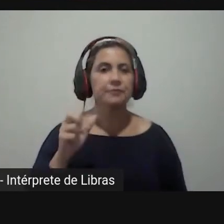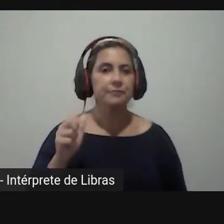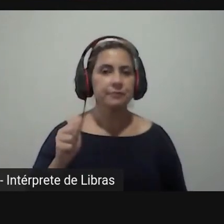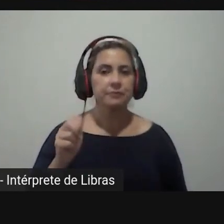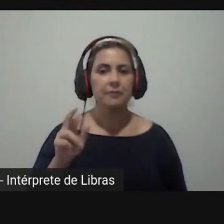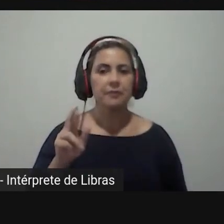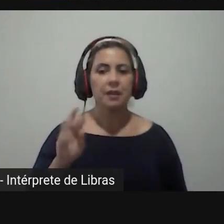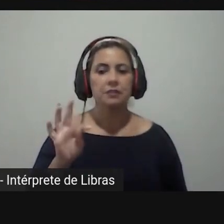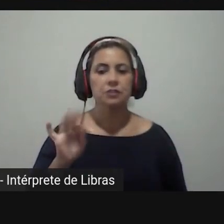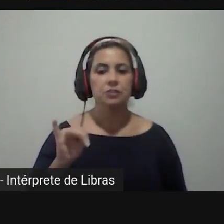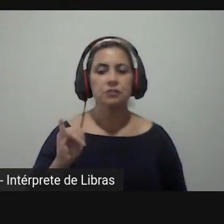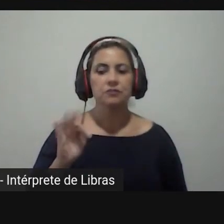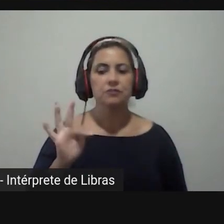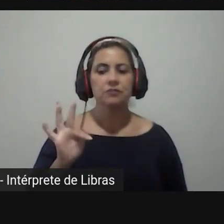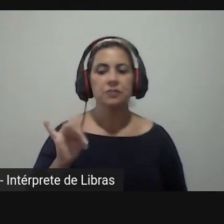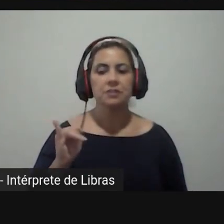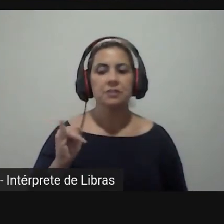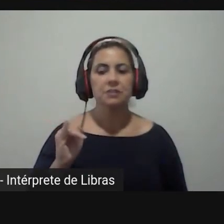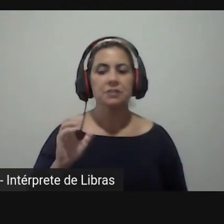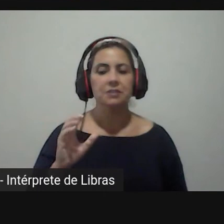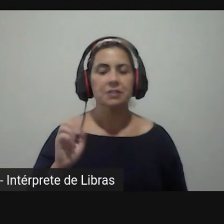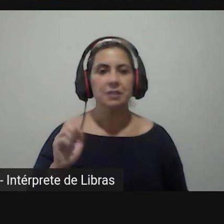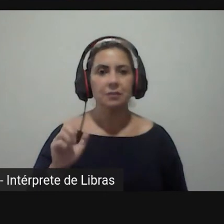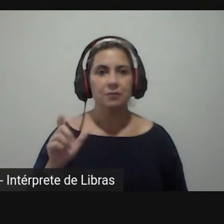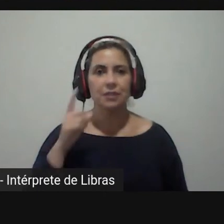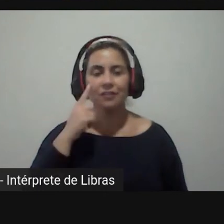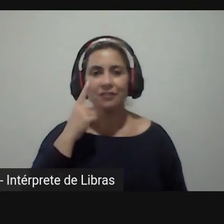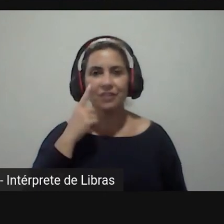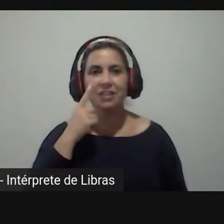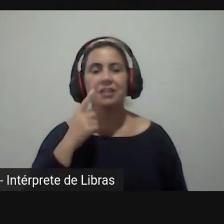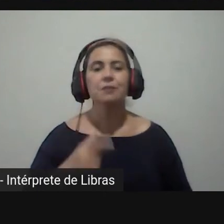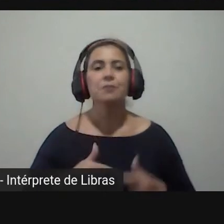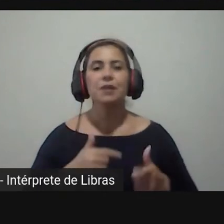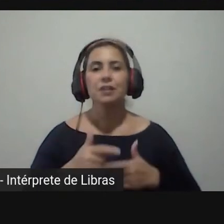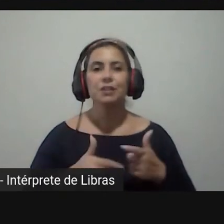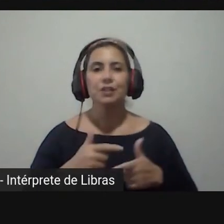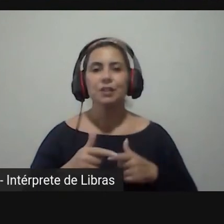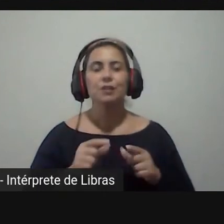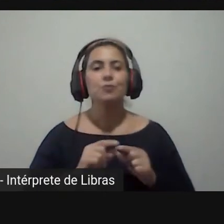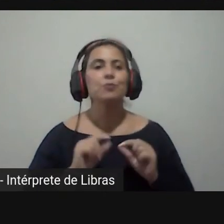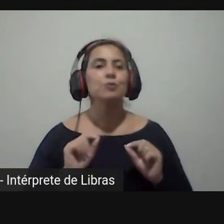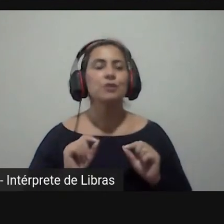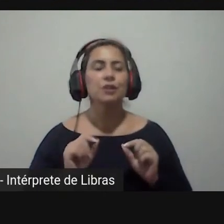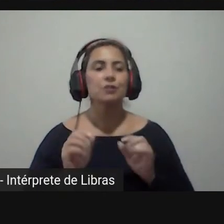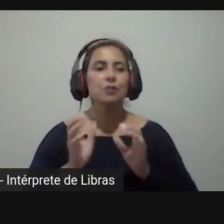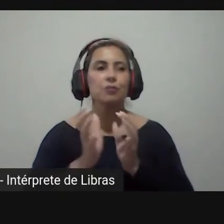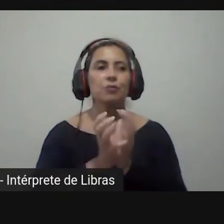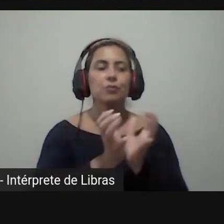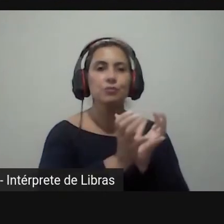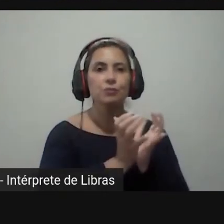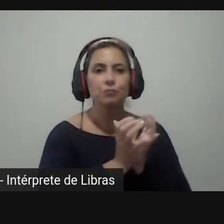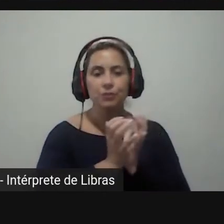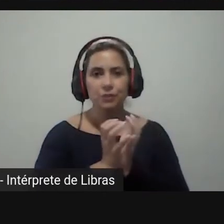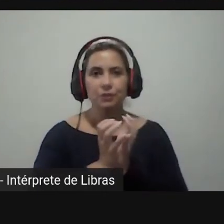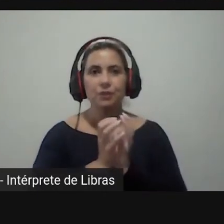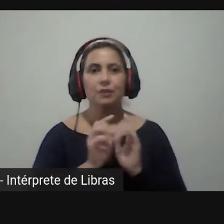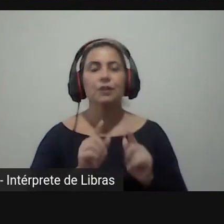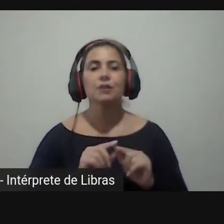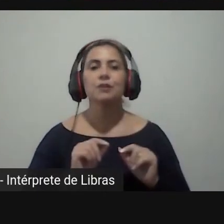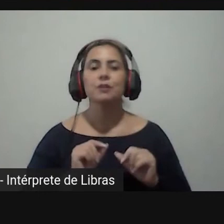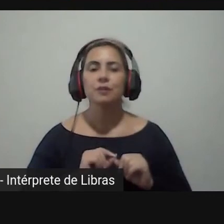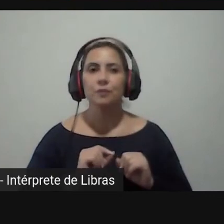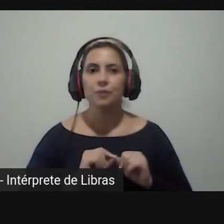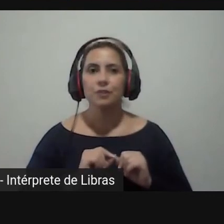então eu vi um pouco desse trabalho eu acho que seria um pouco daquilo daquilo que está sendo feito